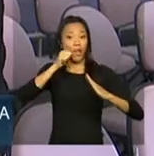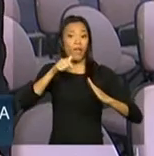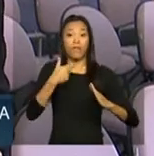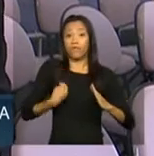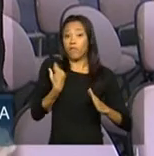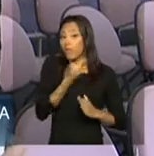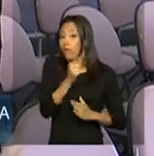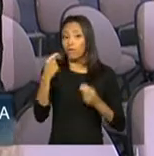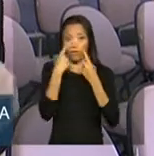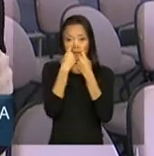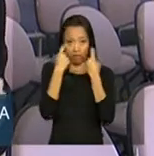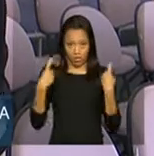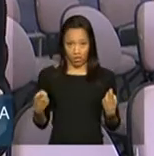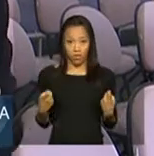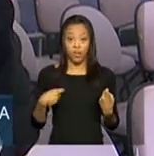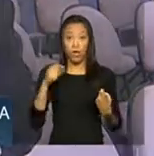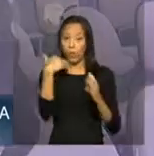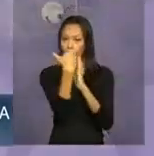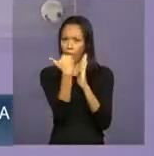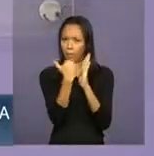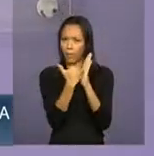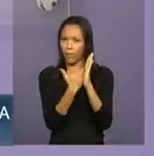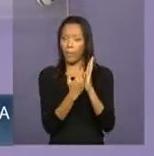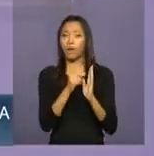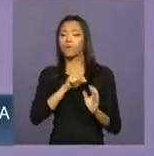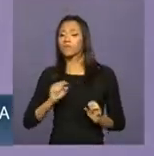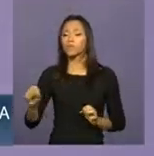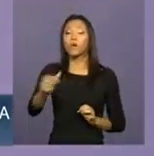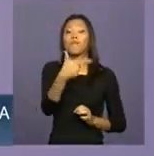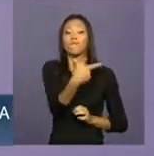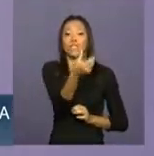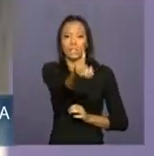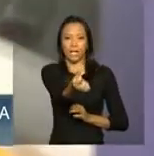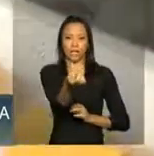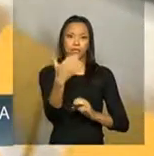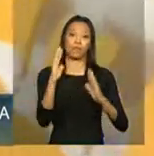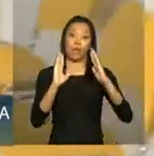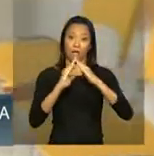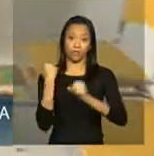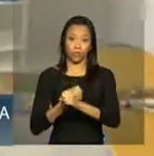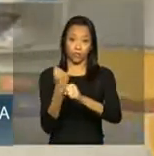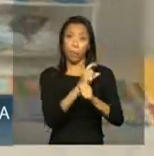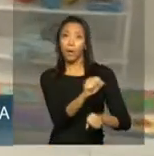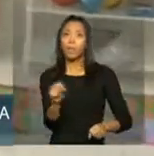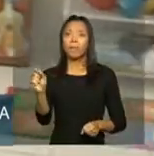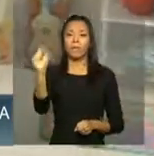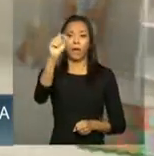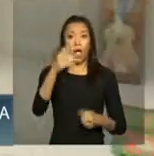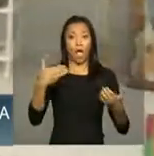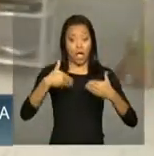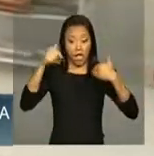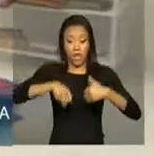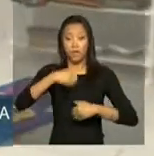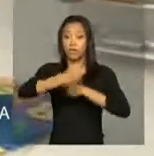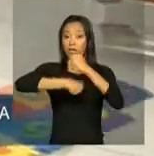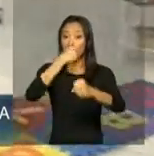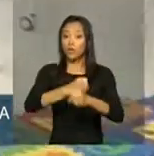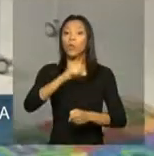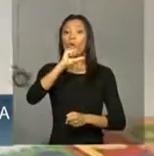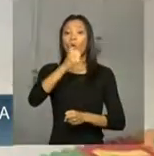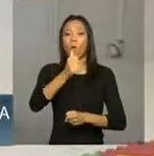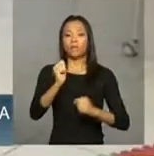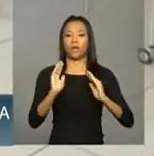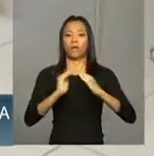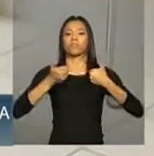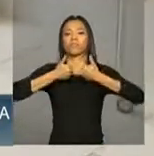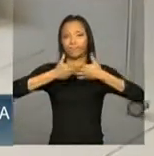O programa prevê 26 casas como essa. Esse ano serão inauguradas mais 11 casas. A presidenta Dilma